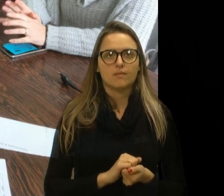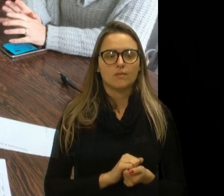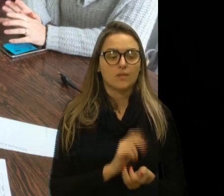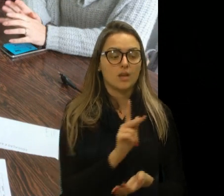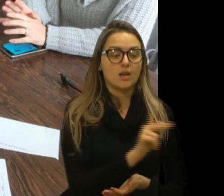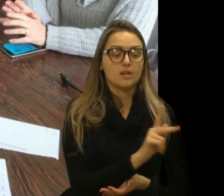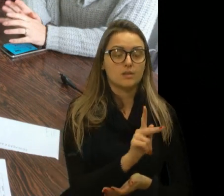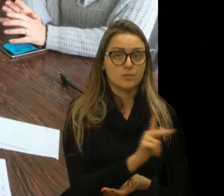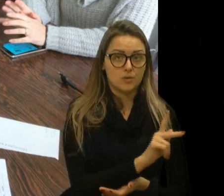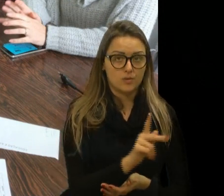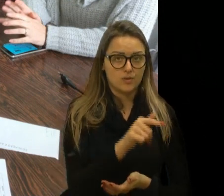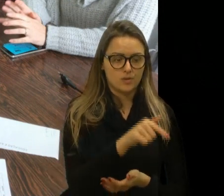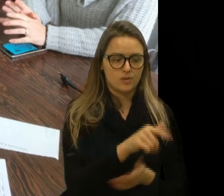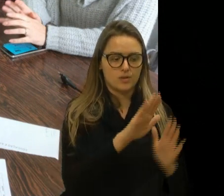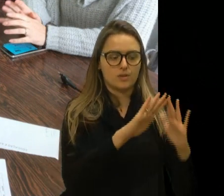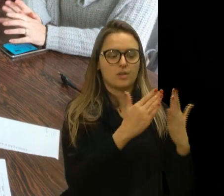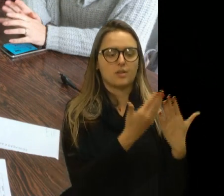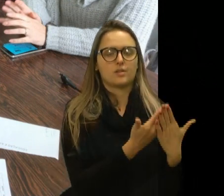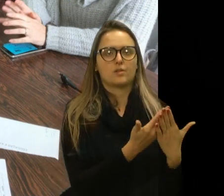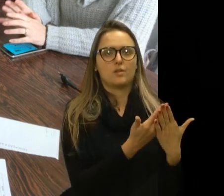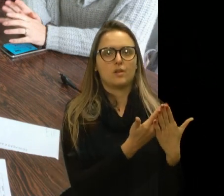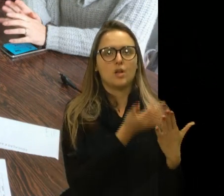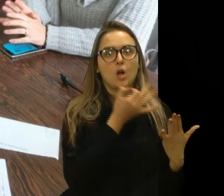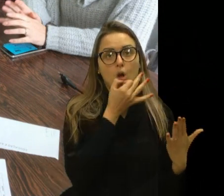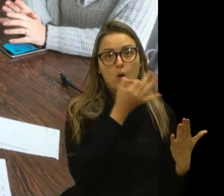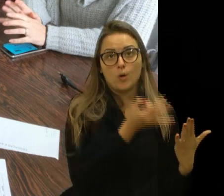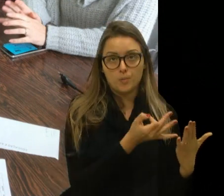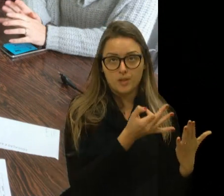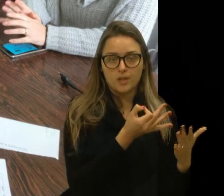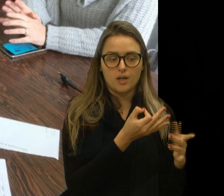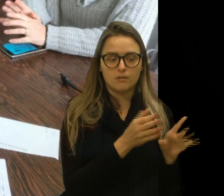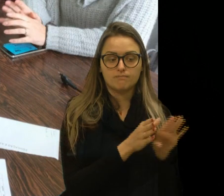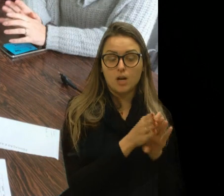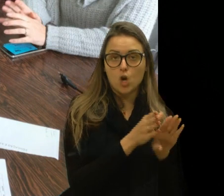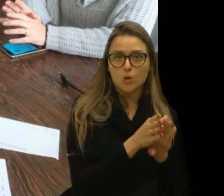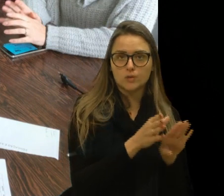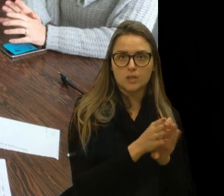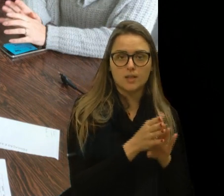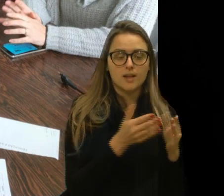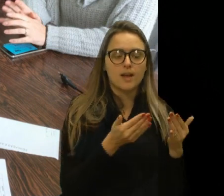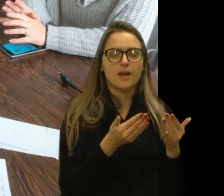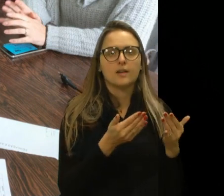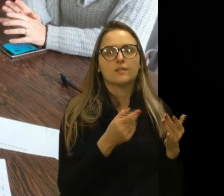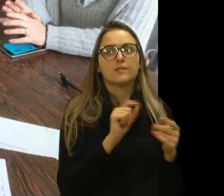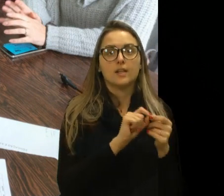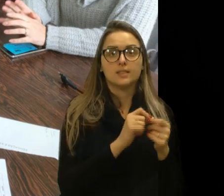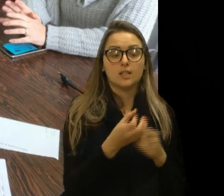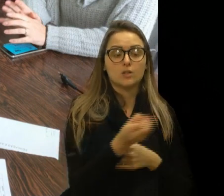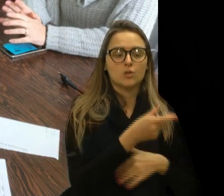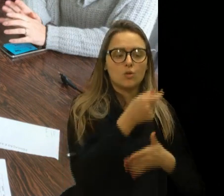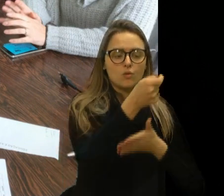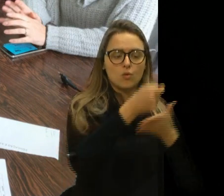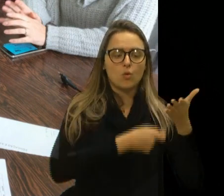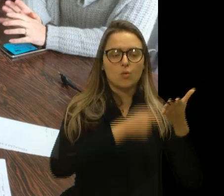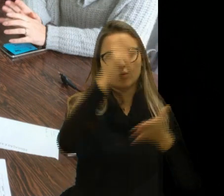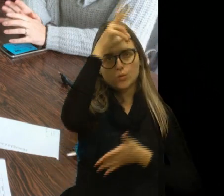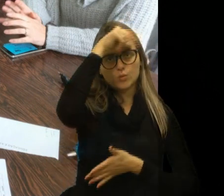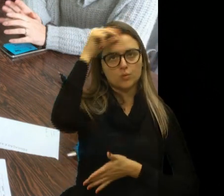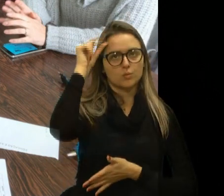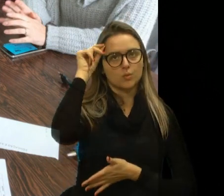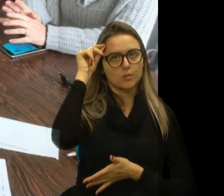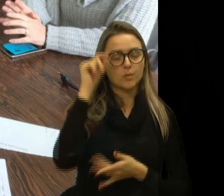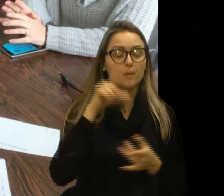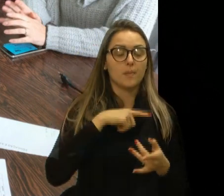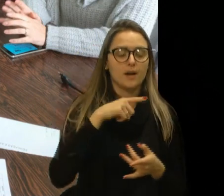professoras, os professores, surgiram, sugeriram, então, a abertura de um novo concurso público para suprir a falta